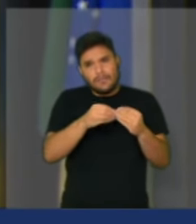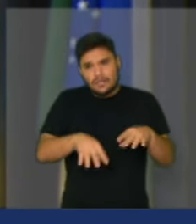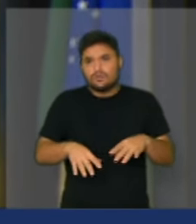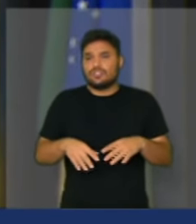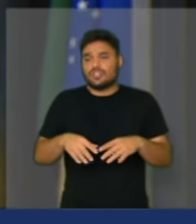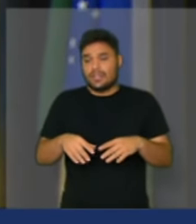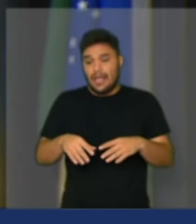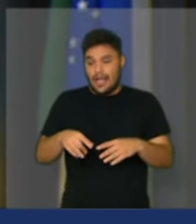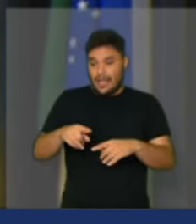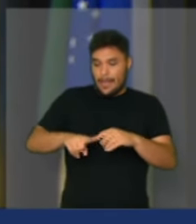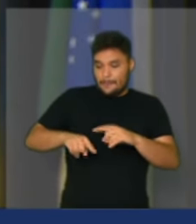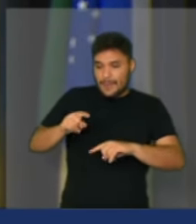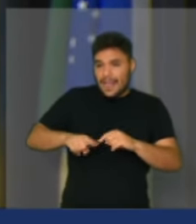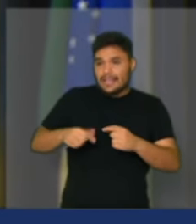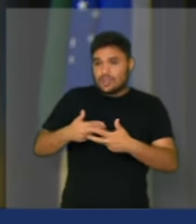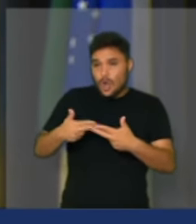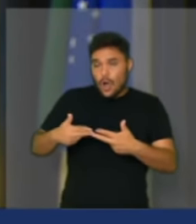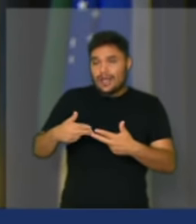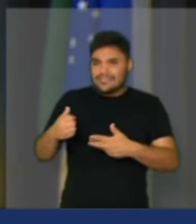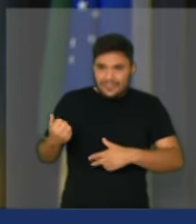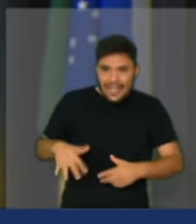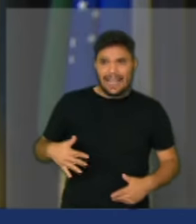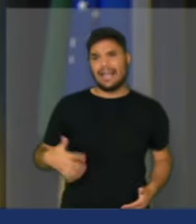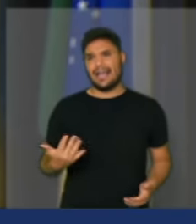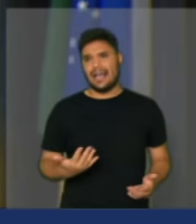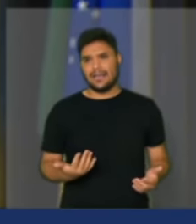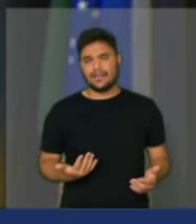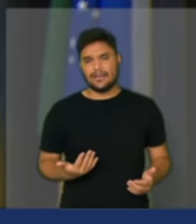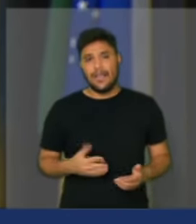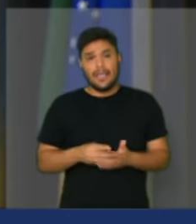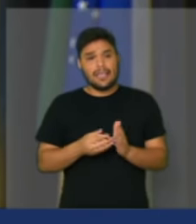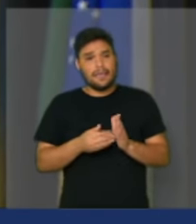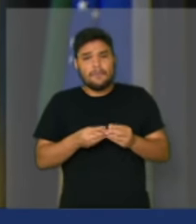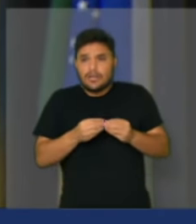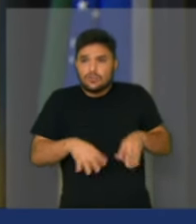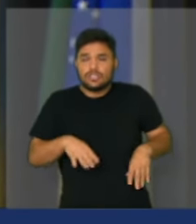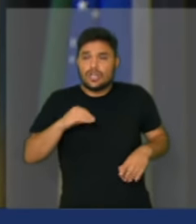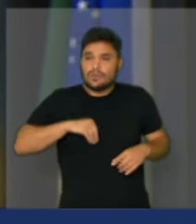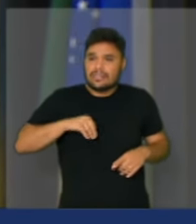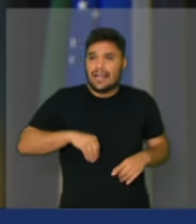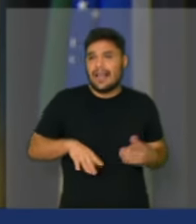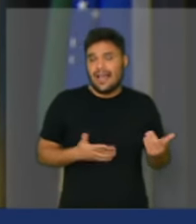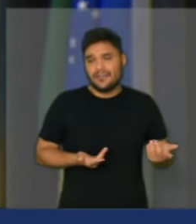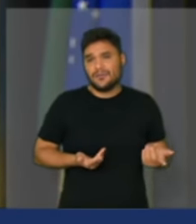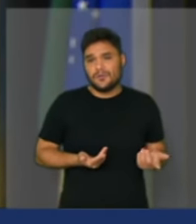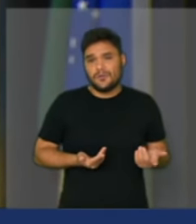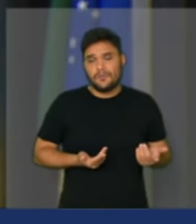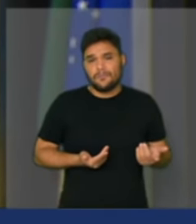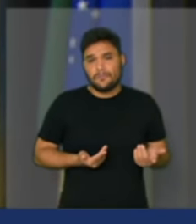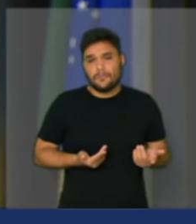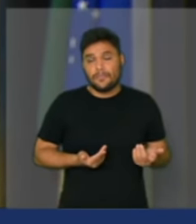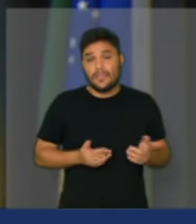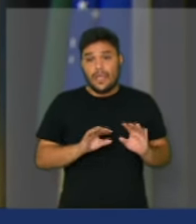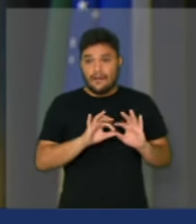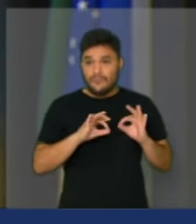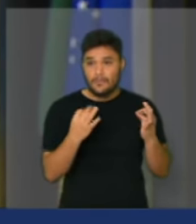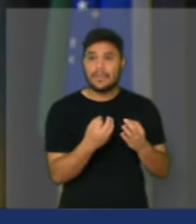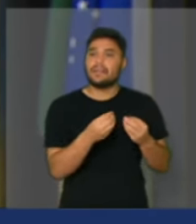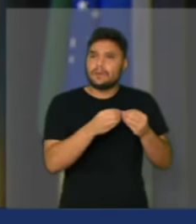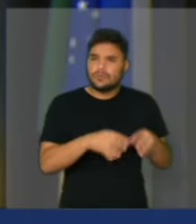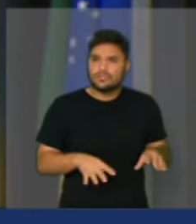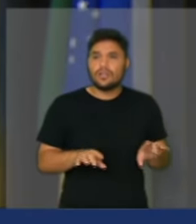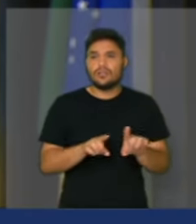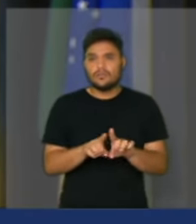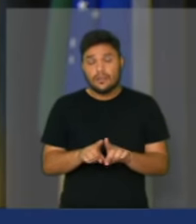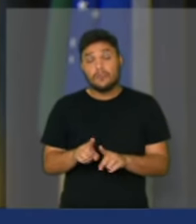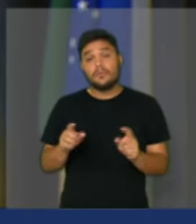inflacionário, da volta do dragão da inflação, que corrói os salários e os orçamentos familiares, como também no que diz respeito à